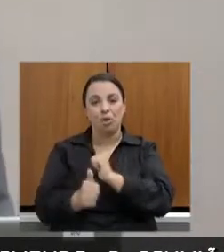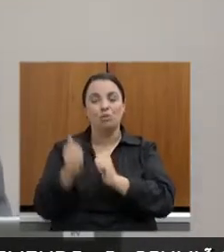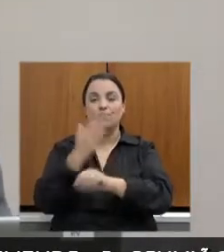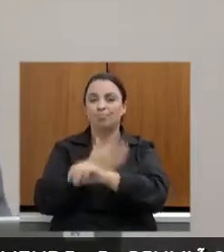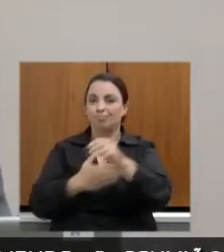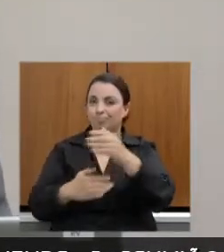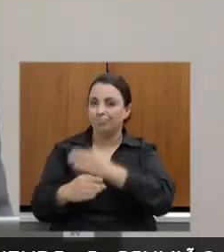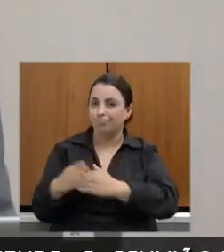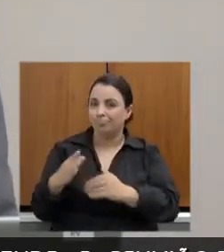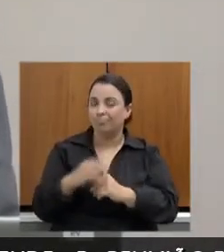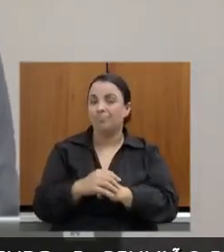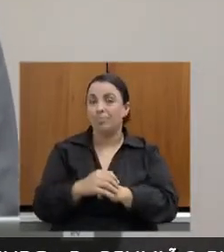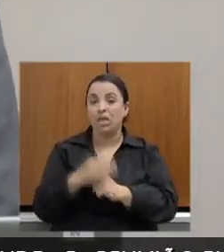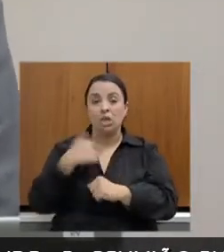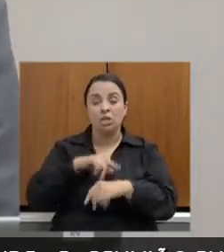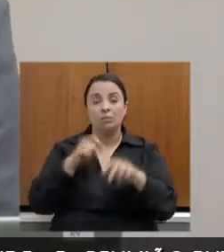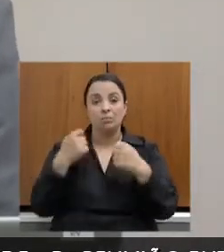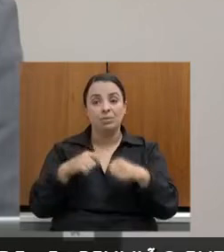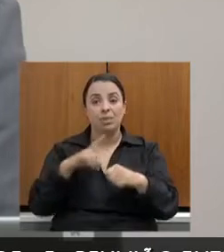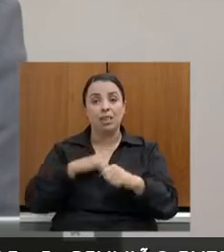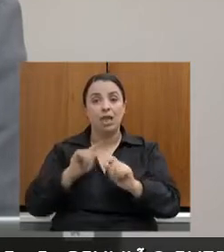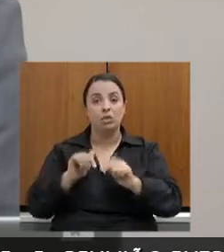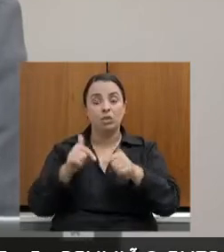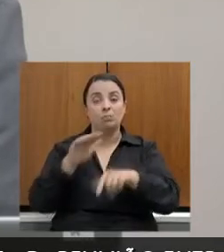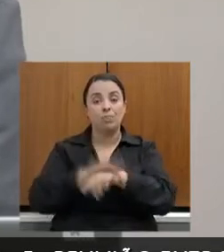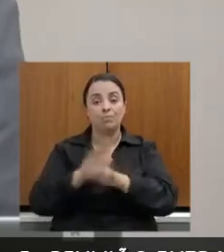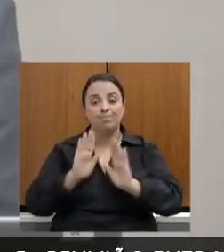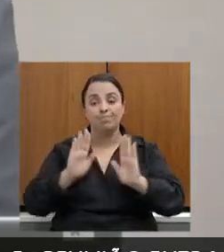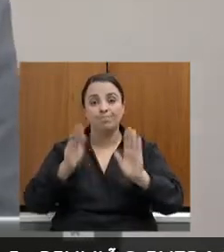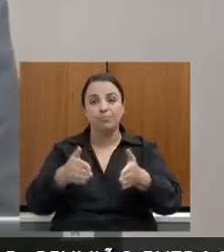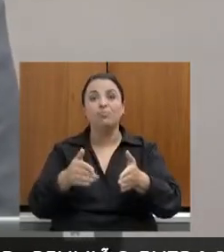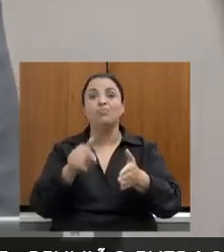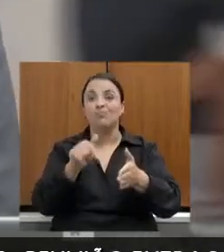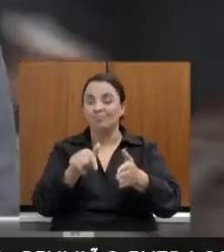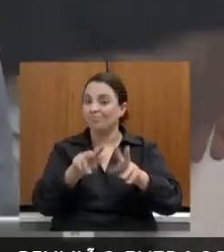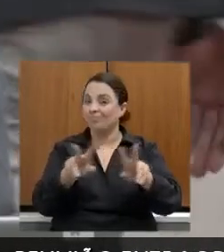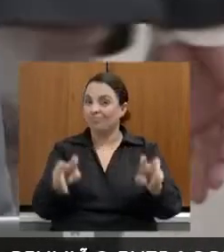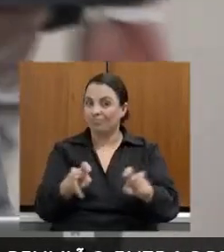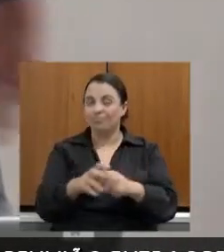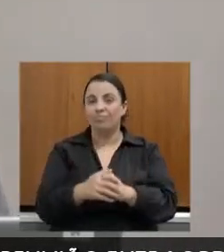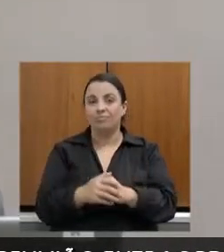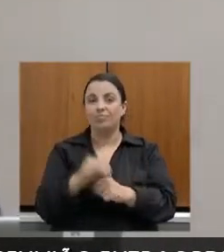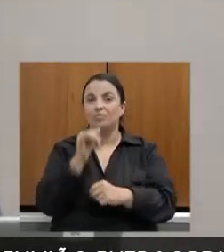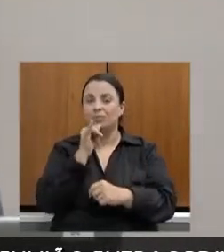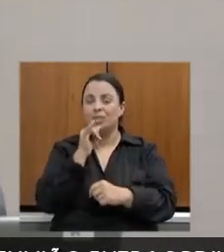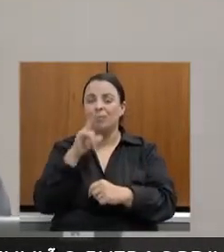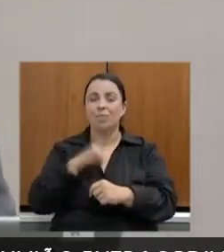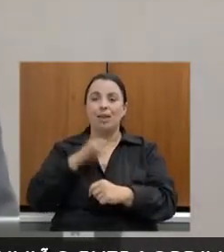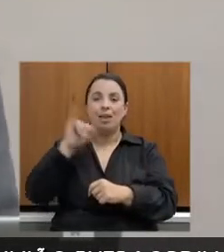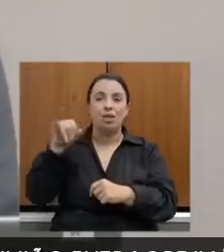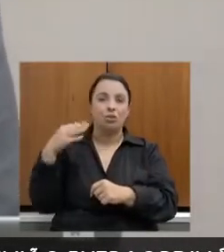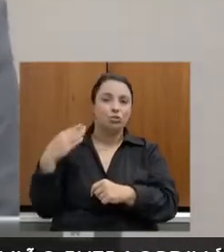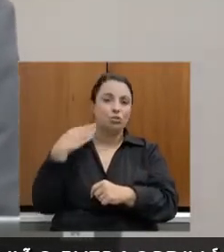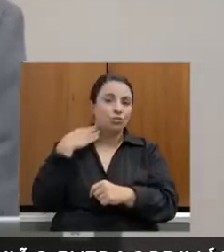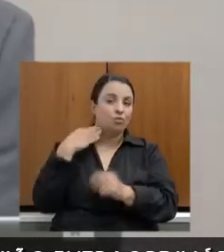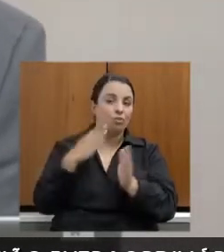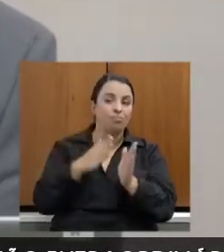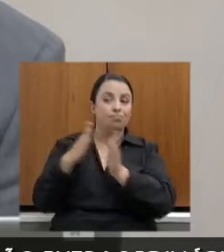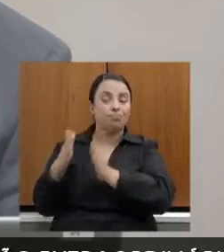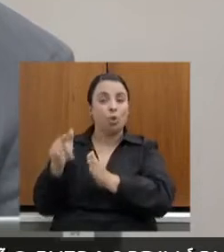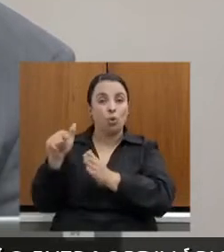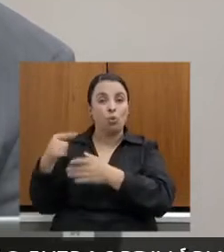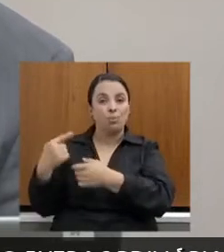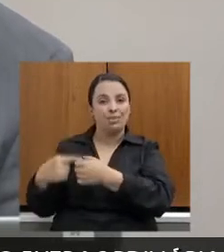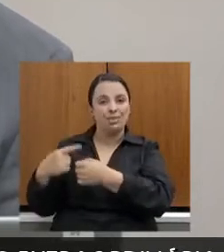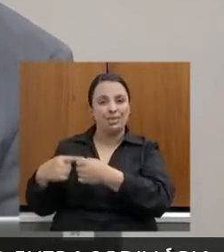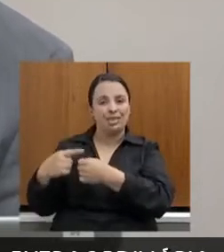a gente tem que ter ações mais voltadas. Por exemplo, existe do lado juiz de fora uma cidade que se